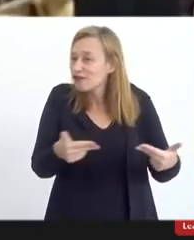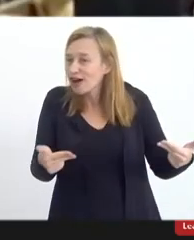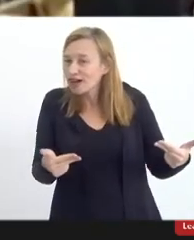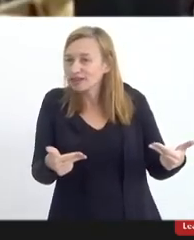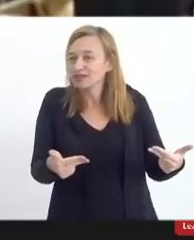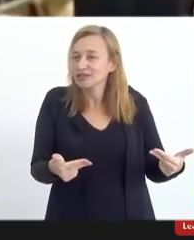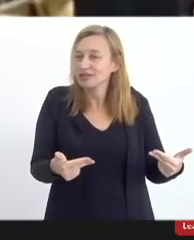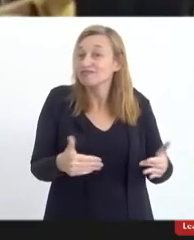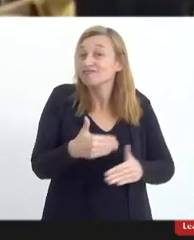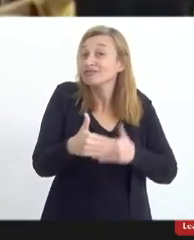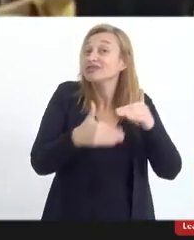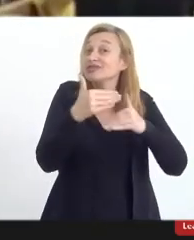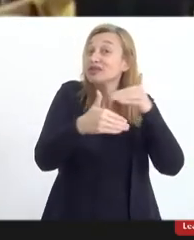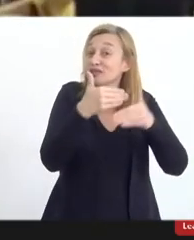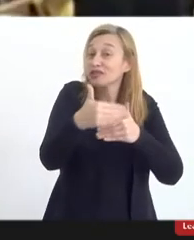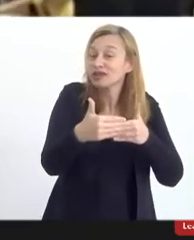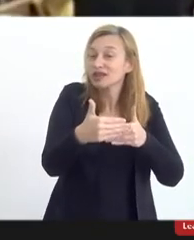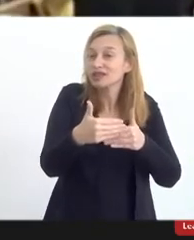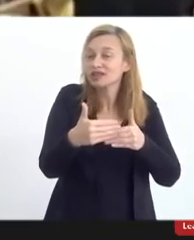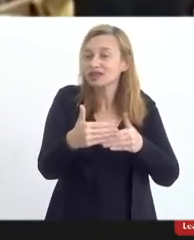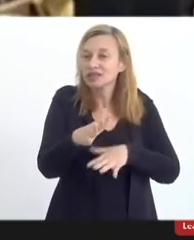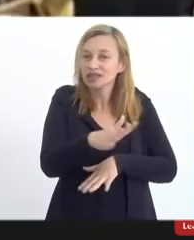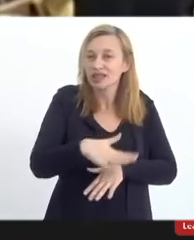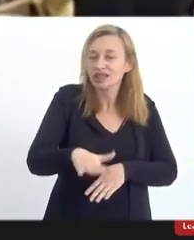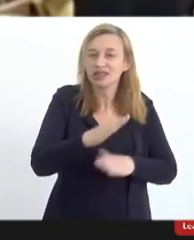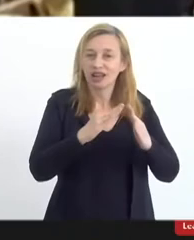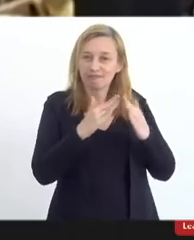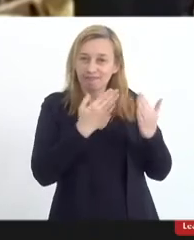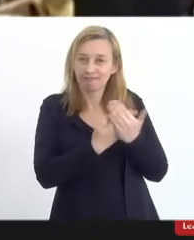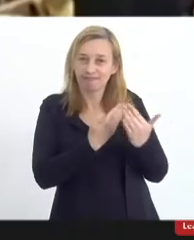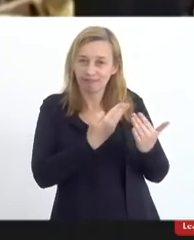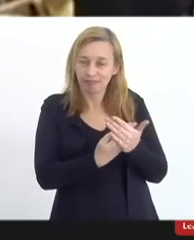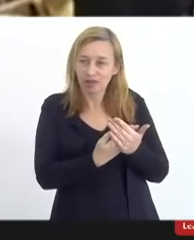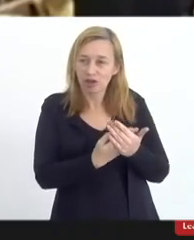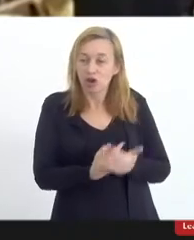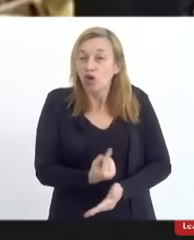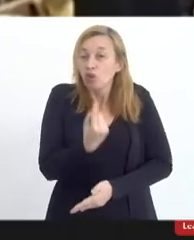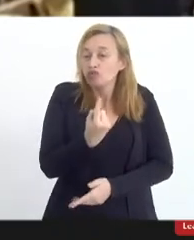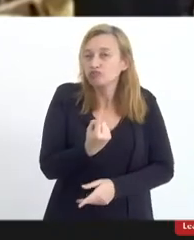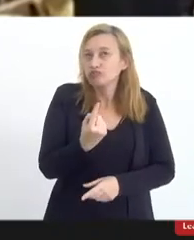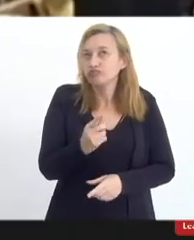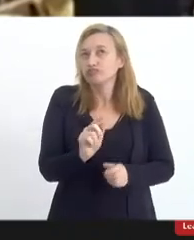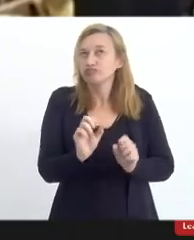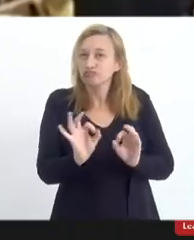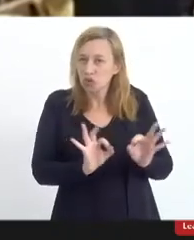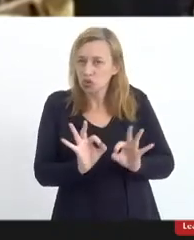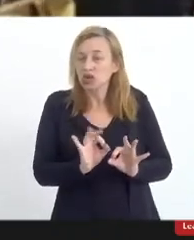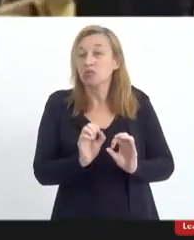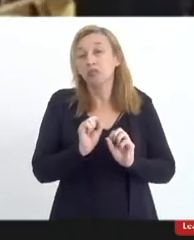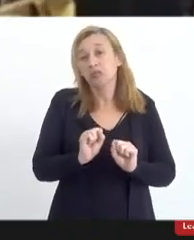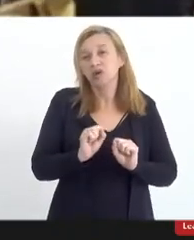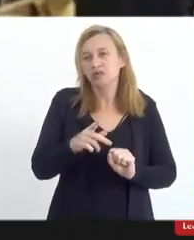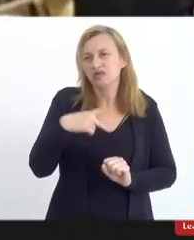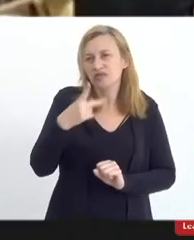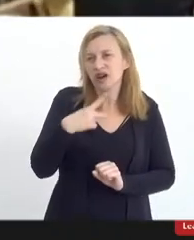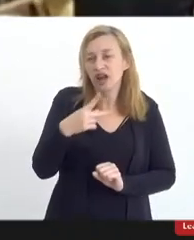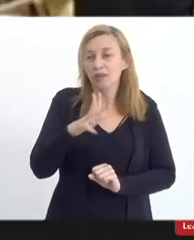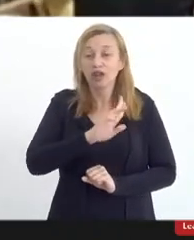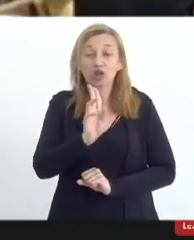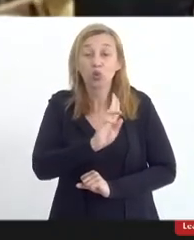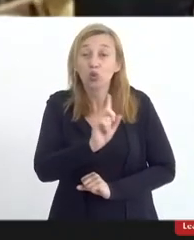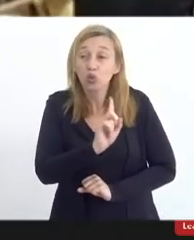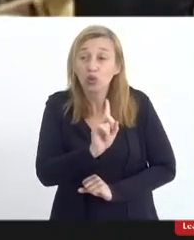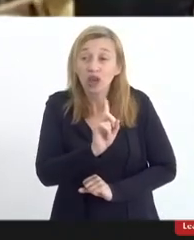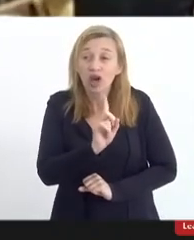que são desenvolvidos nas unidades escolares. Um desses projetos é o projeto para nunca esquecer.